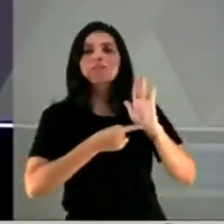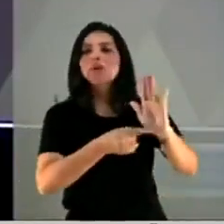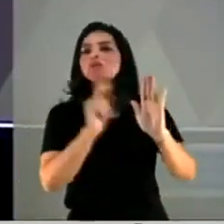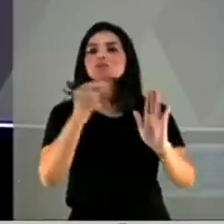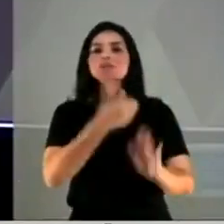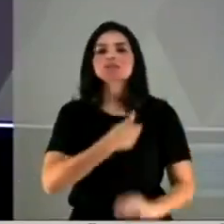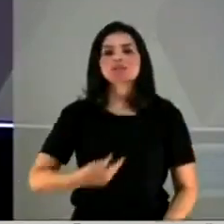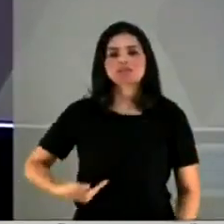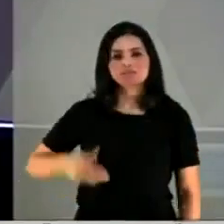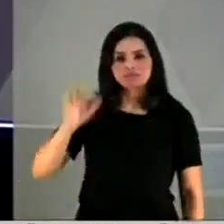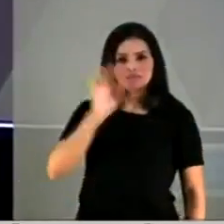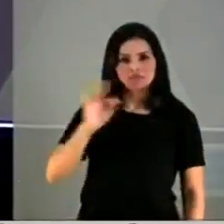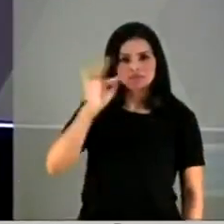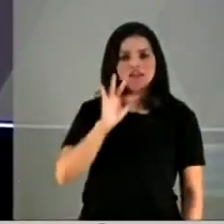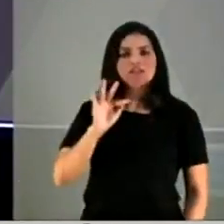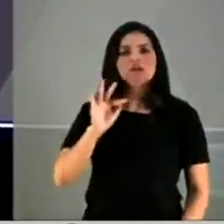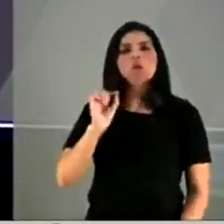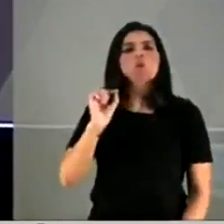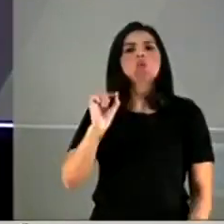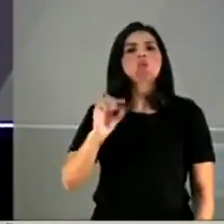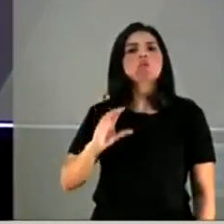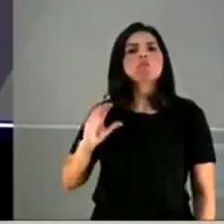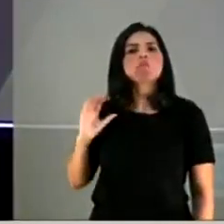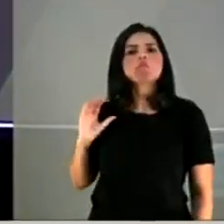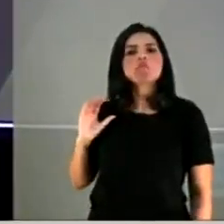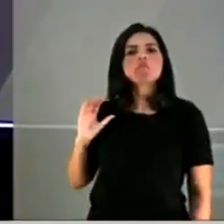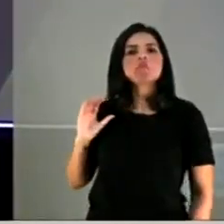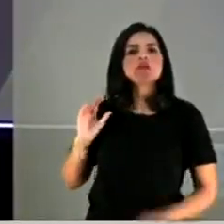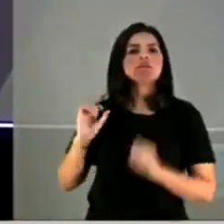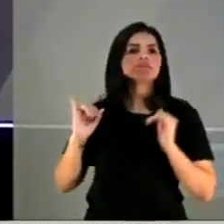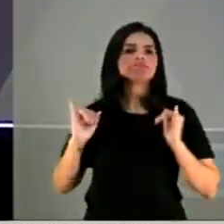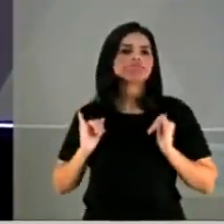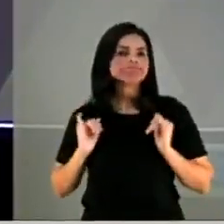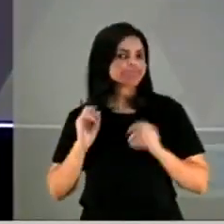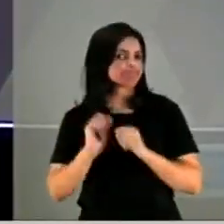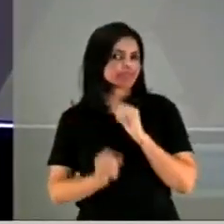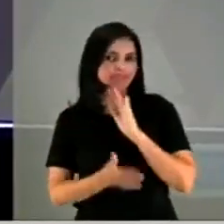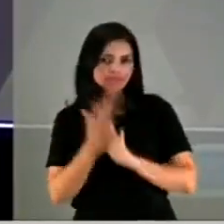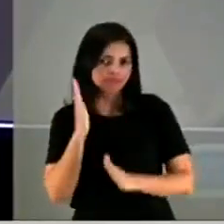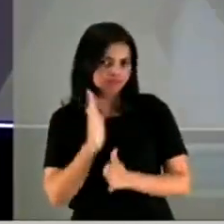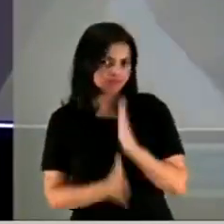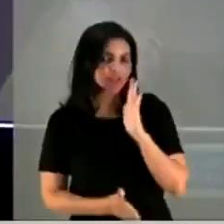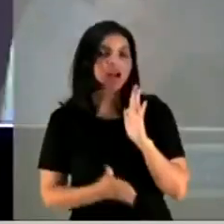foi omisso e optou por agir